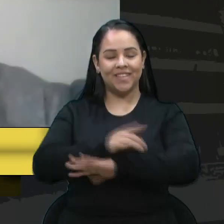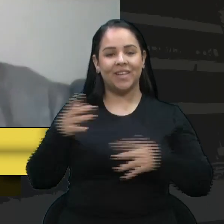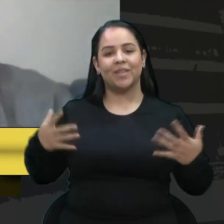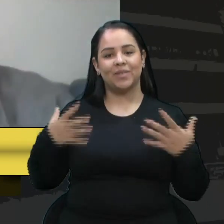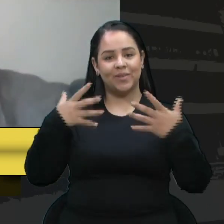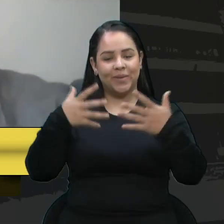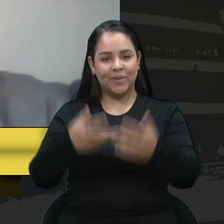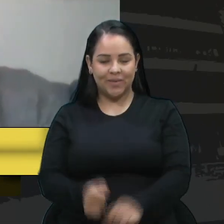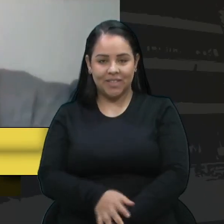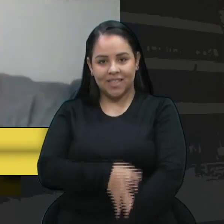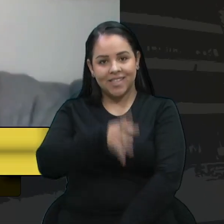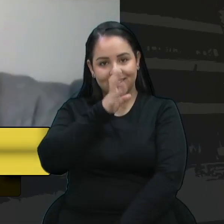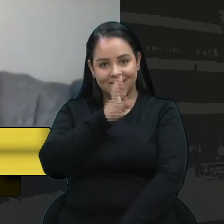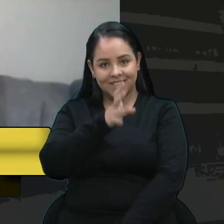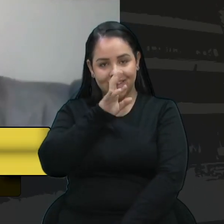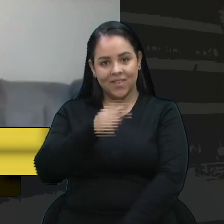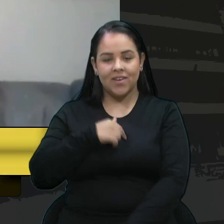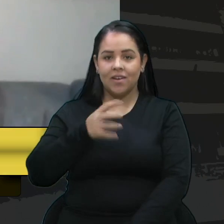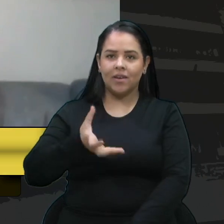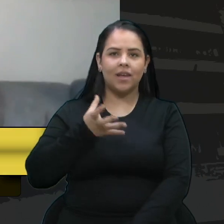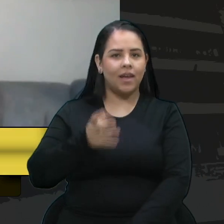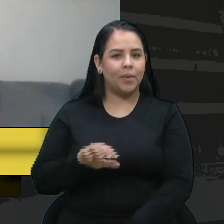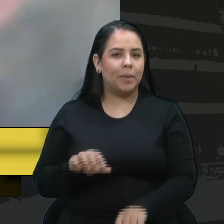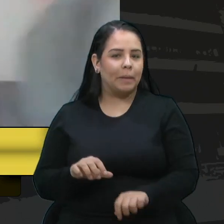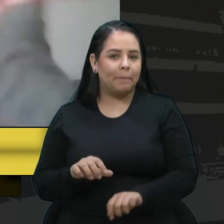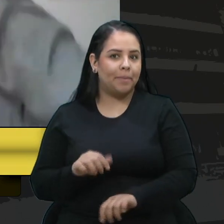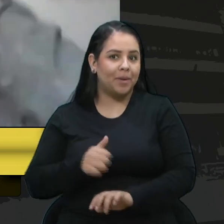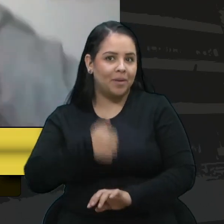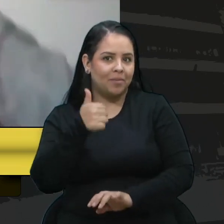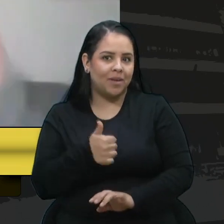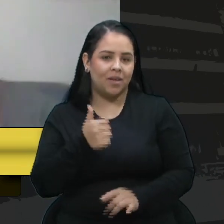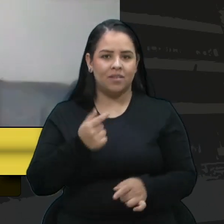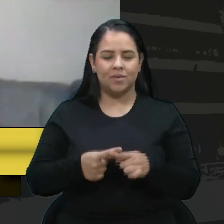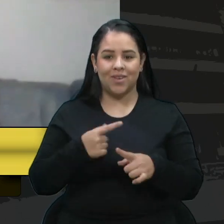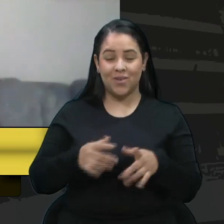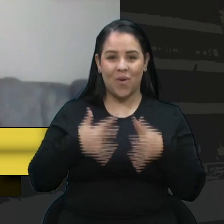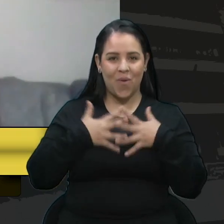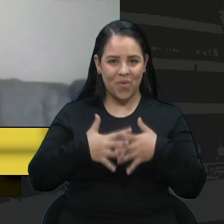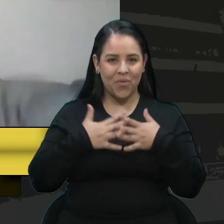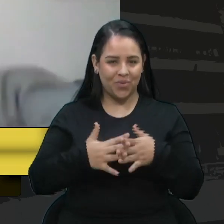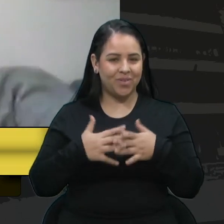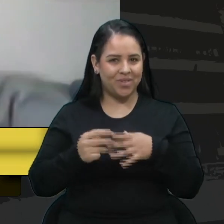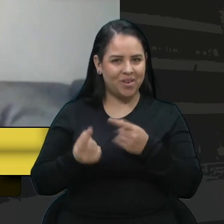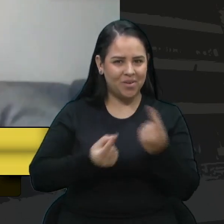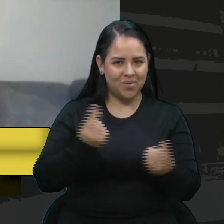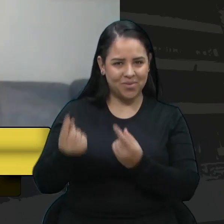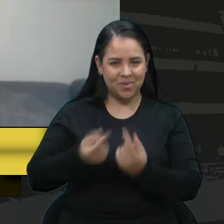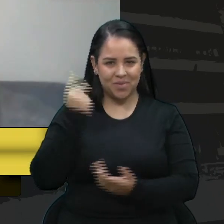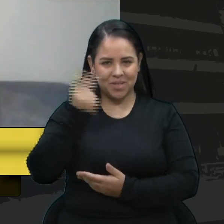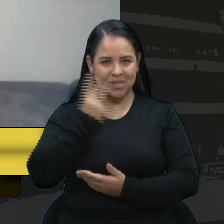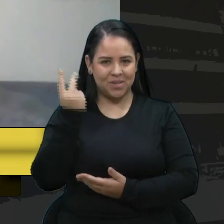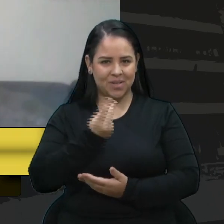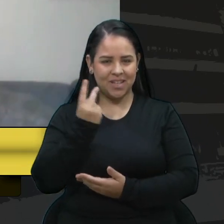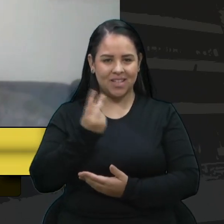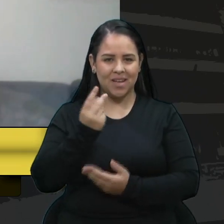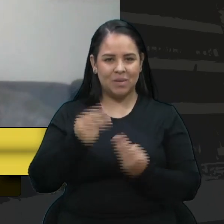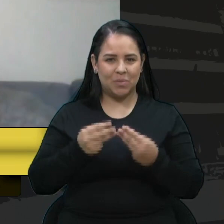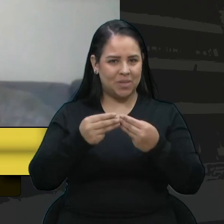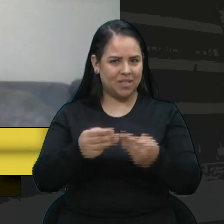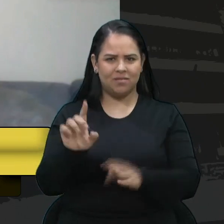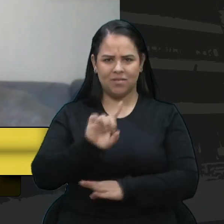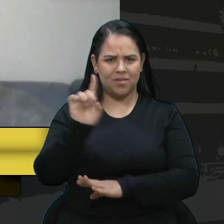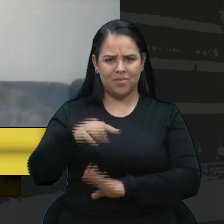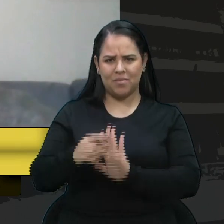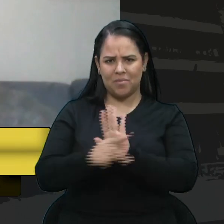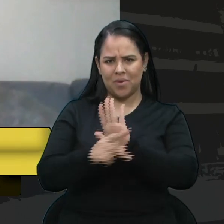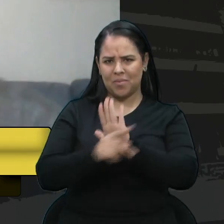e todas. Quero em primeiro lugar, eu acho que talvez ficou confuso isso na cabeça de alguns vereadores, essa moção ela não é do